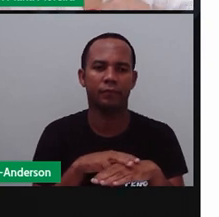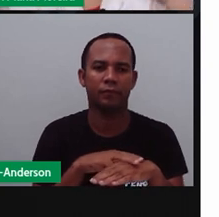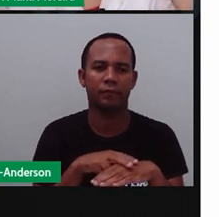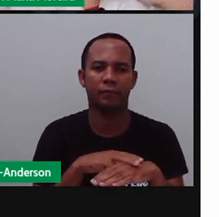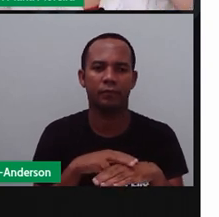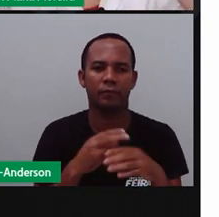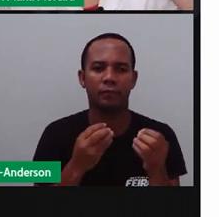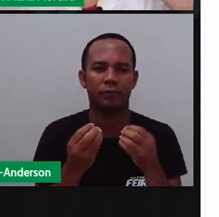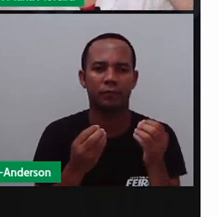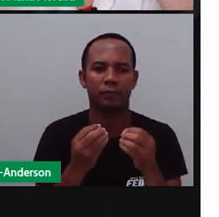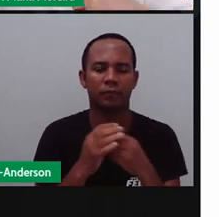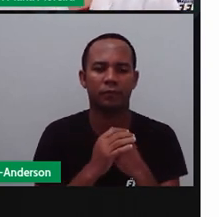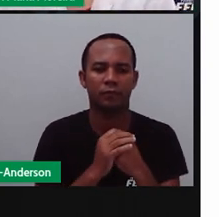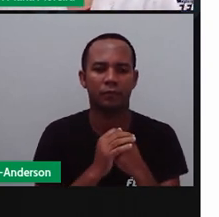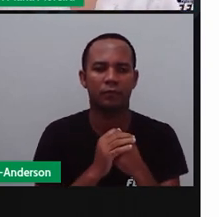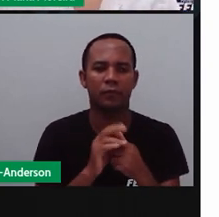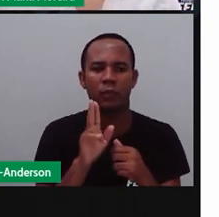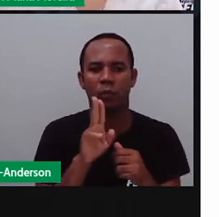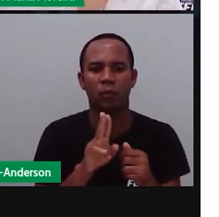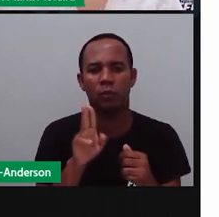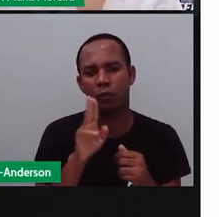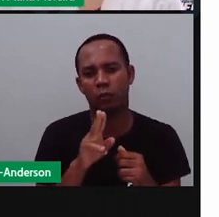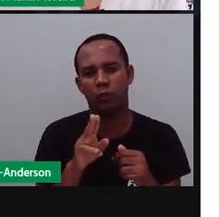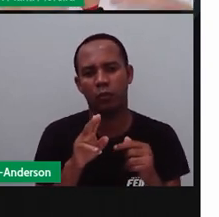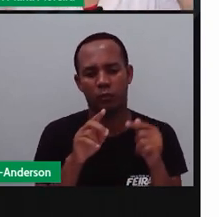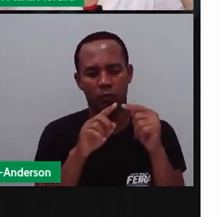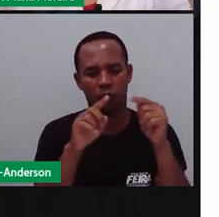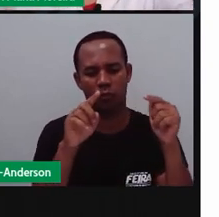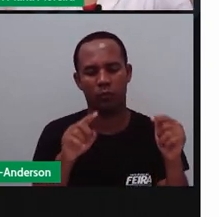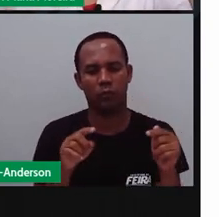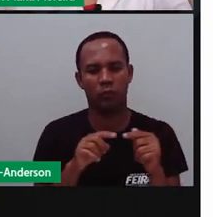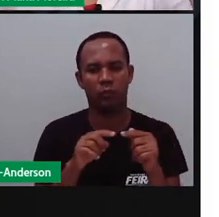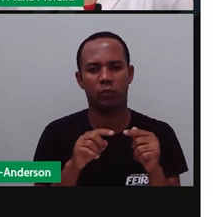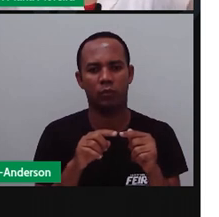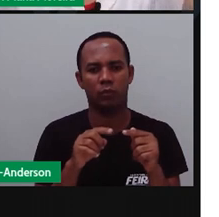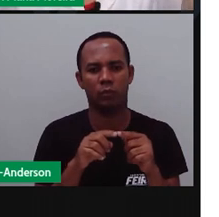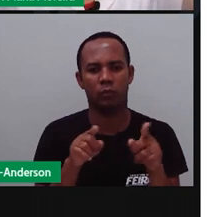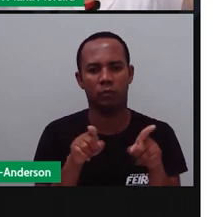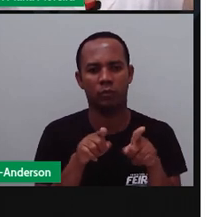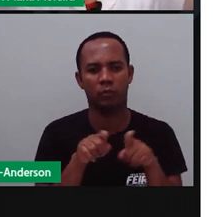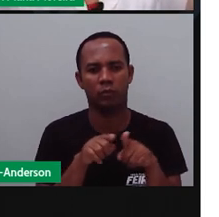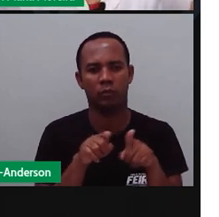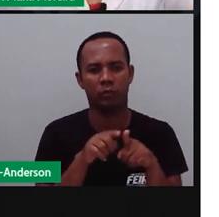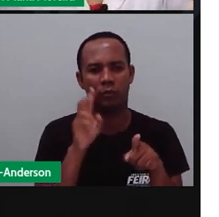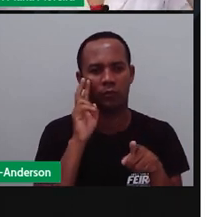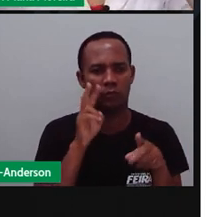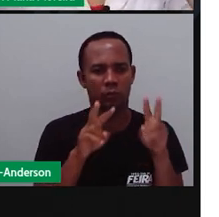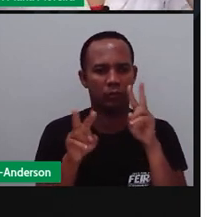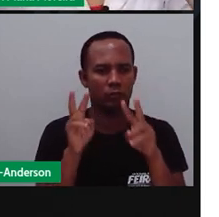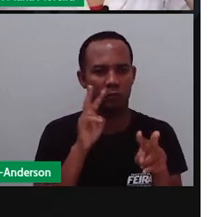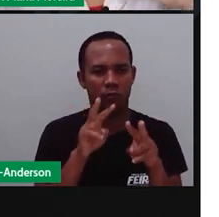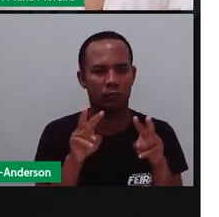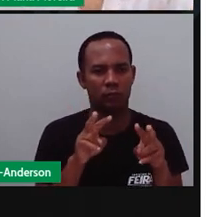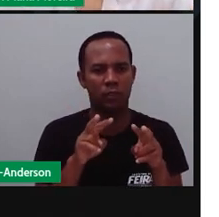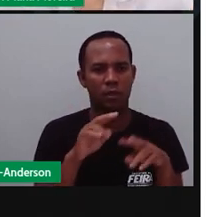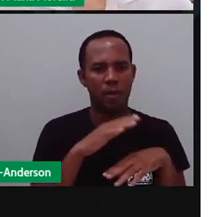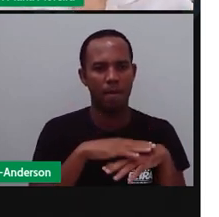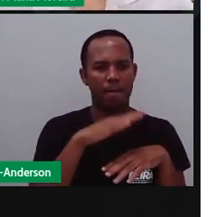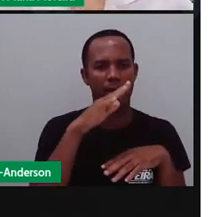Então, essa é a função do gráfico com barras, né? Você visualizar o quê? O que é mais e o que é